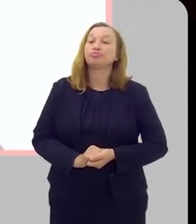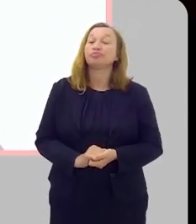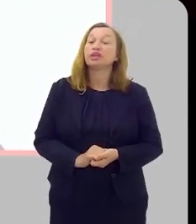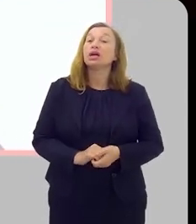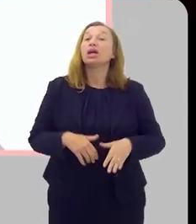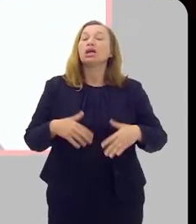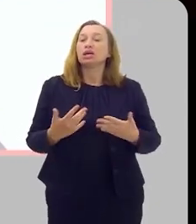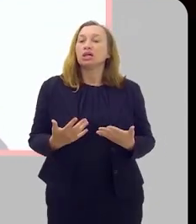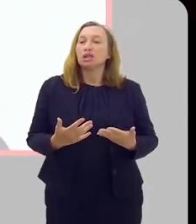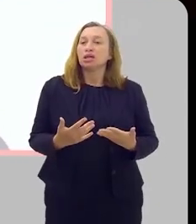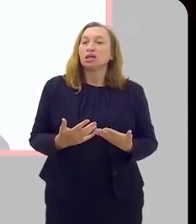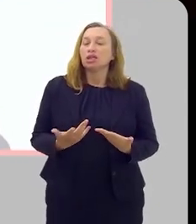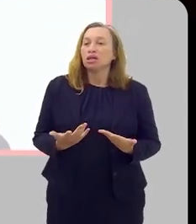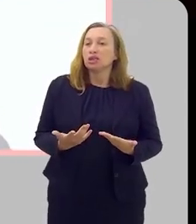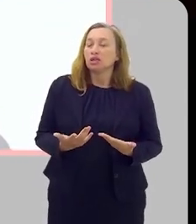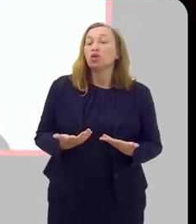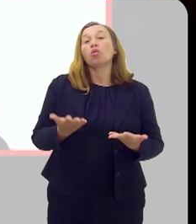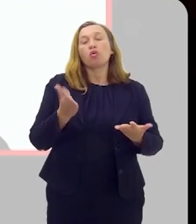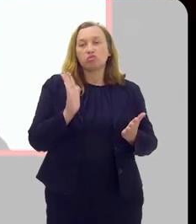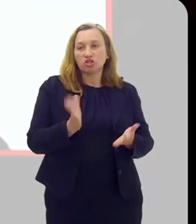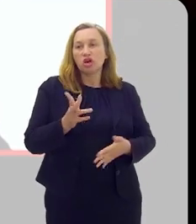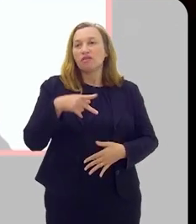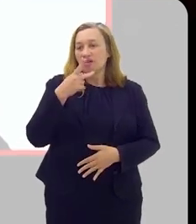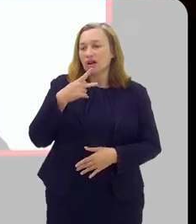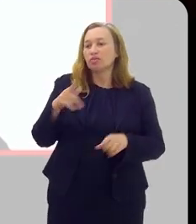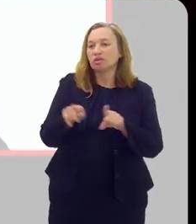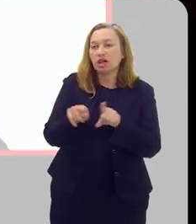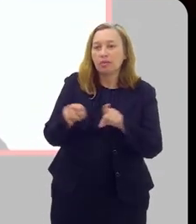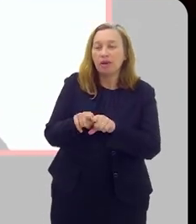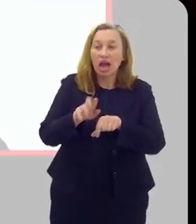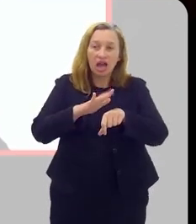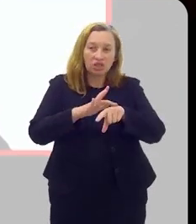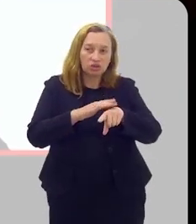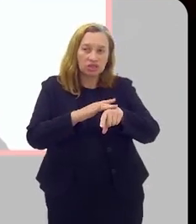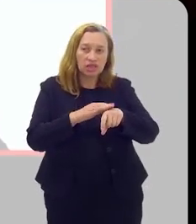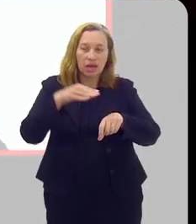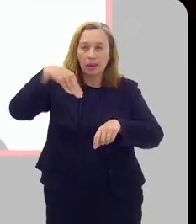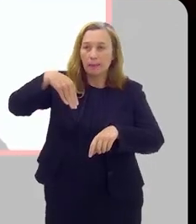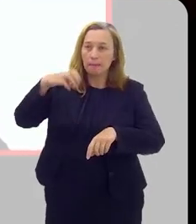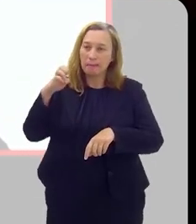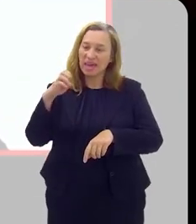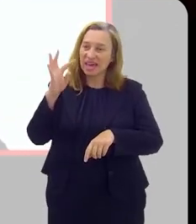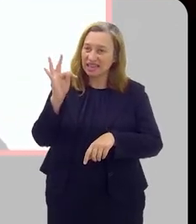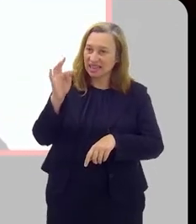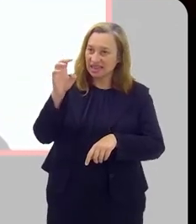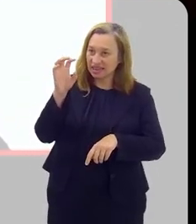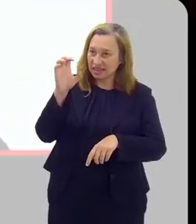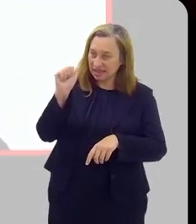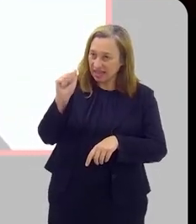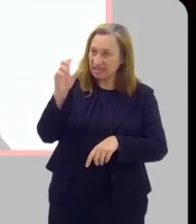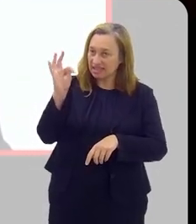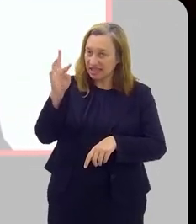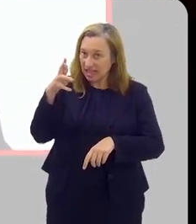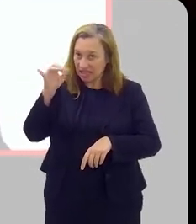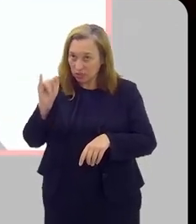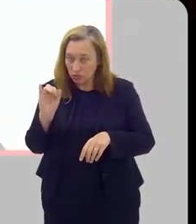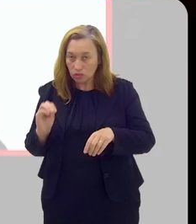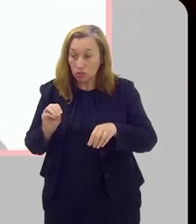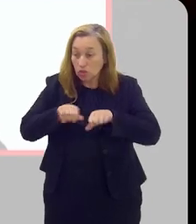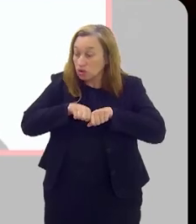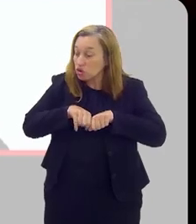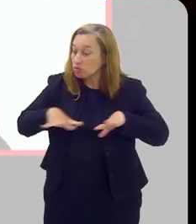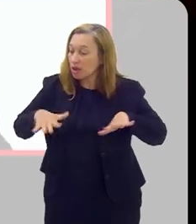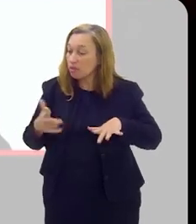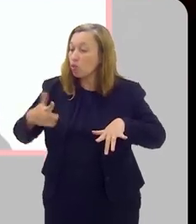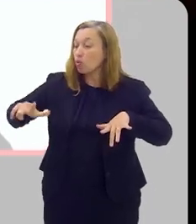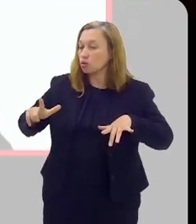duas modalidades, tá? E no caso, como a gente estava falando também, da doença metastática, ou seja, quando ela já espalha para outro